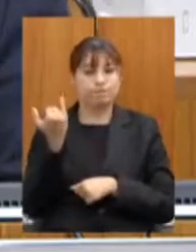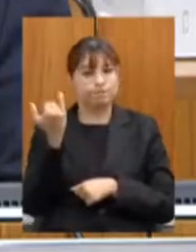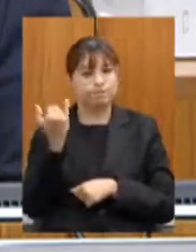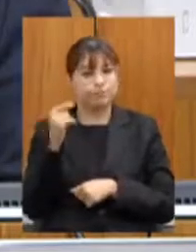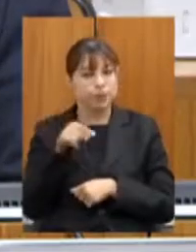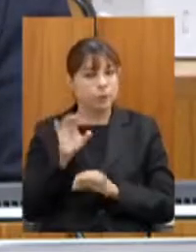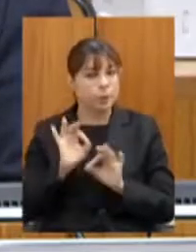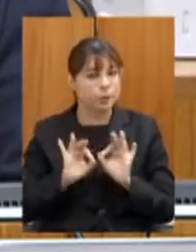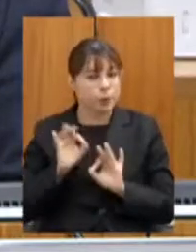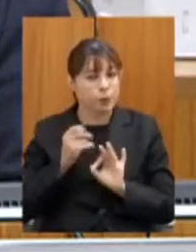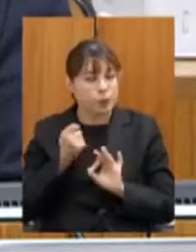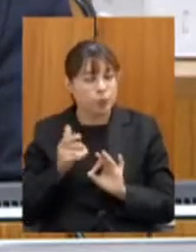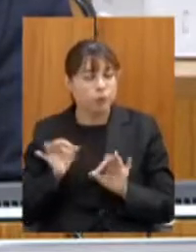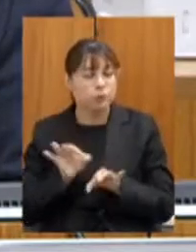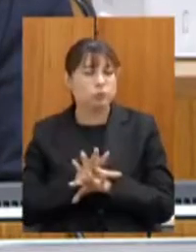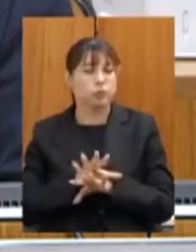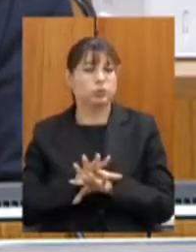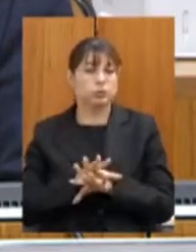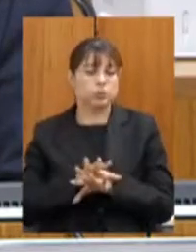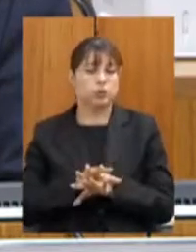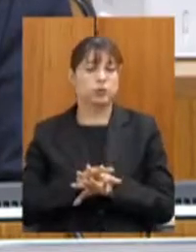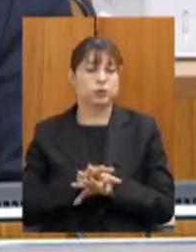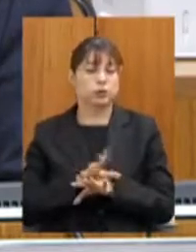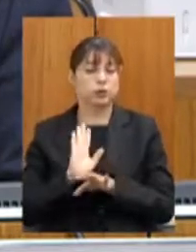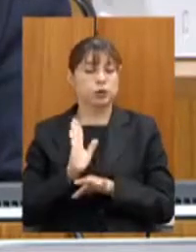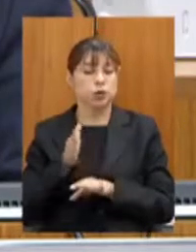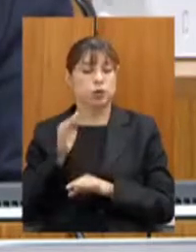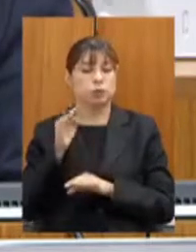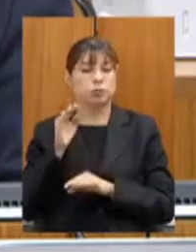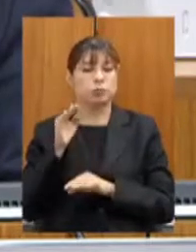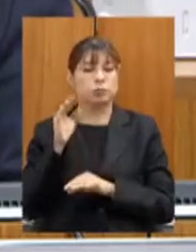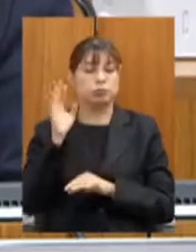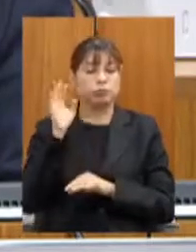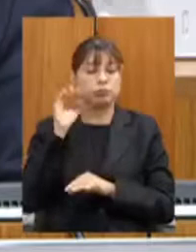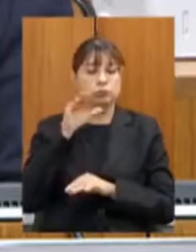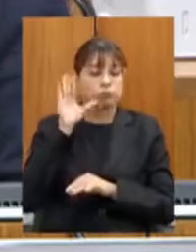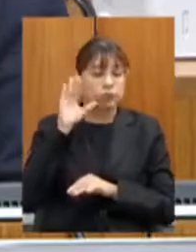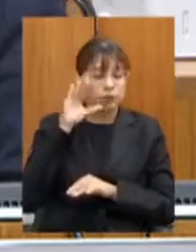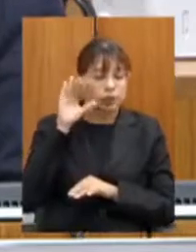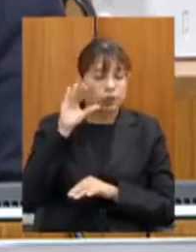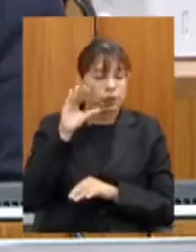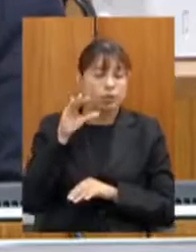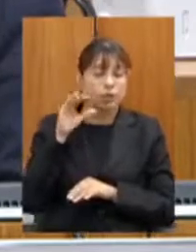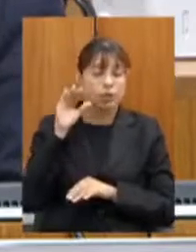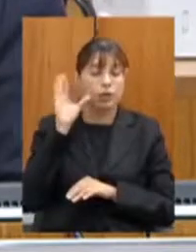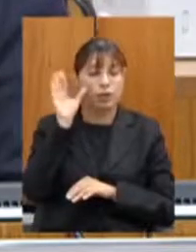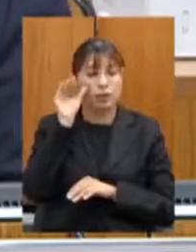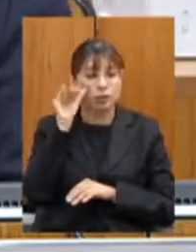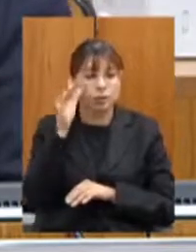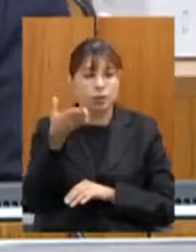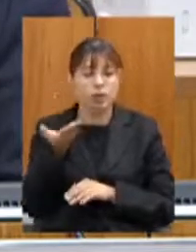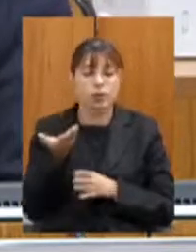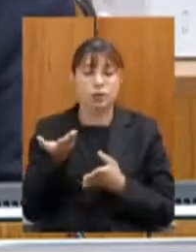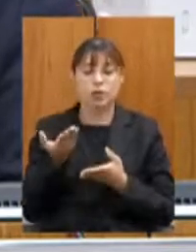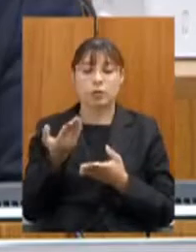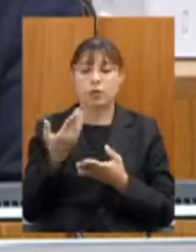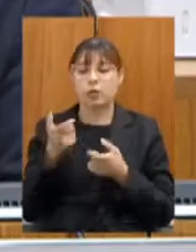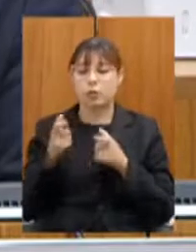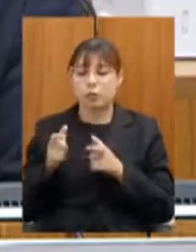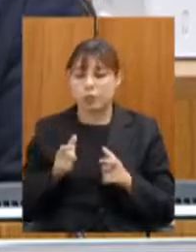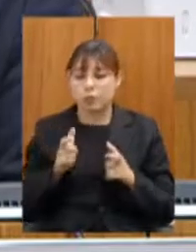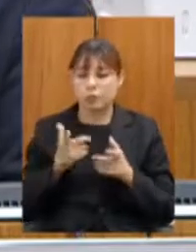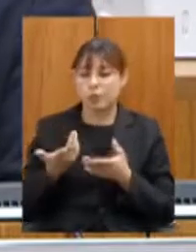praticamente finalizado, analisamos um conjunto imenso de trechos ferroviários